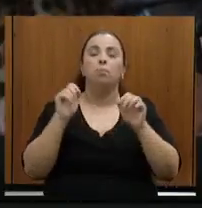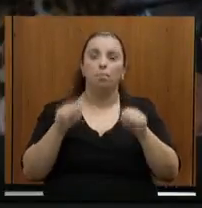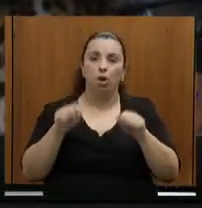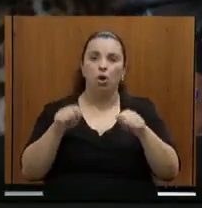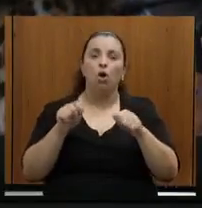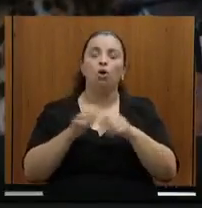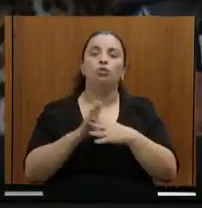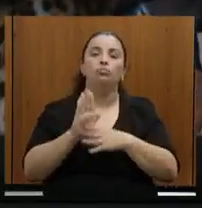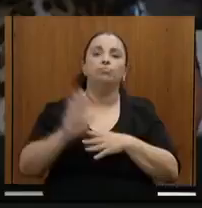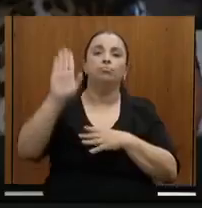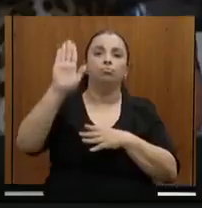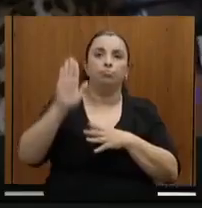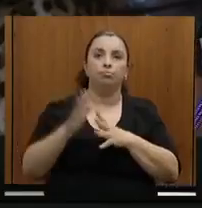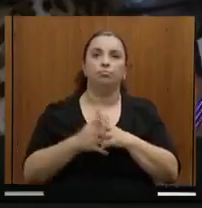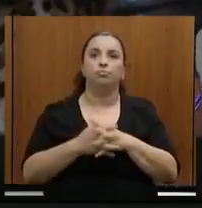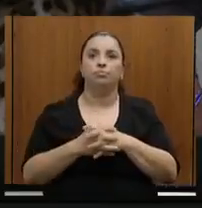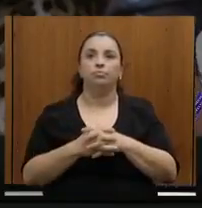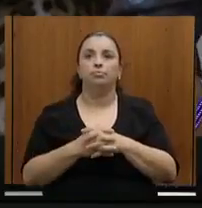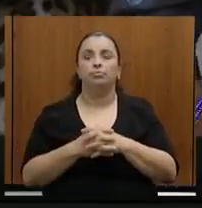oralmente.